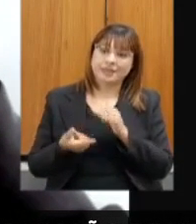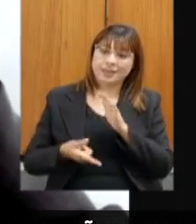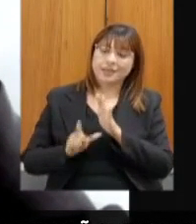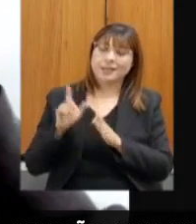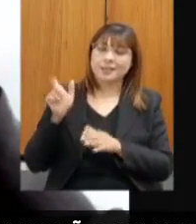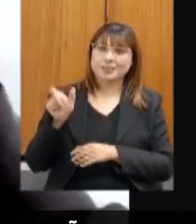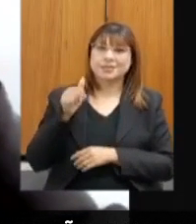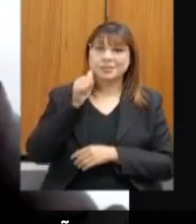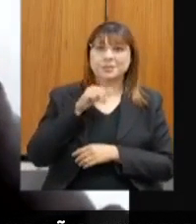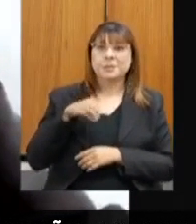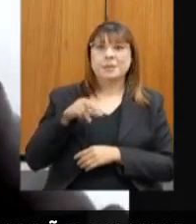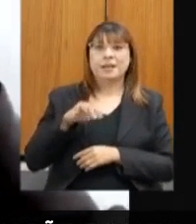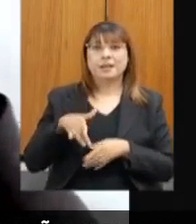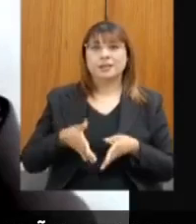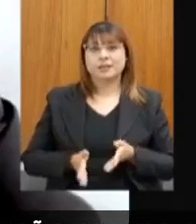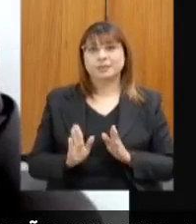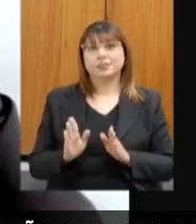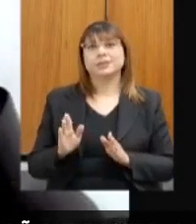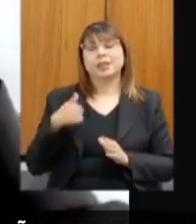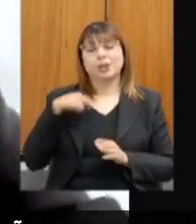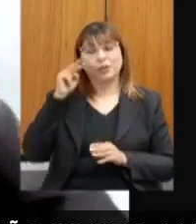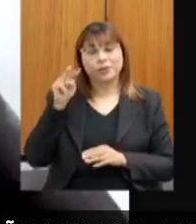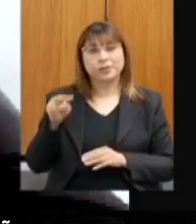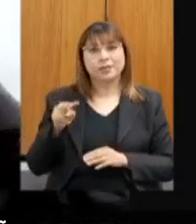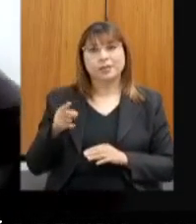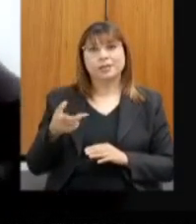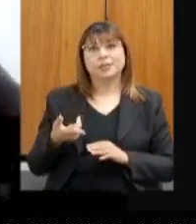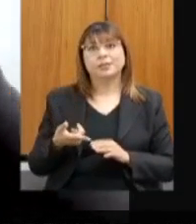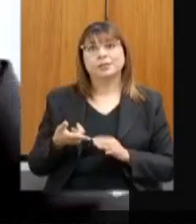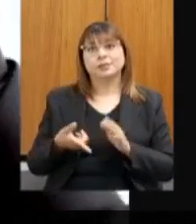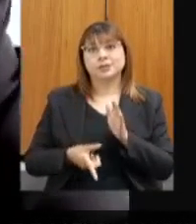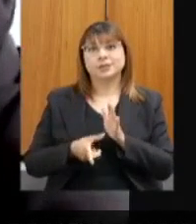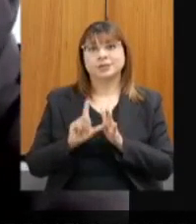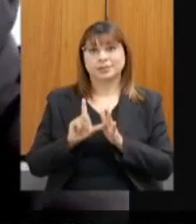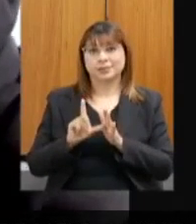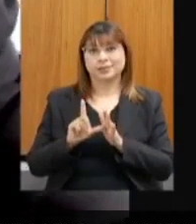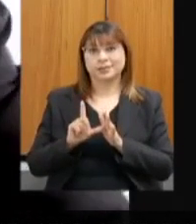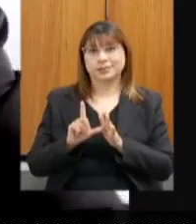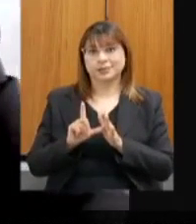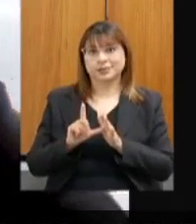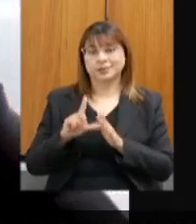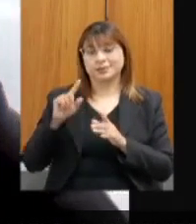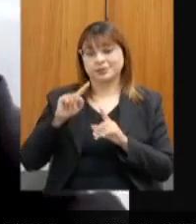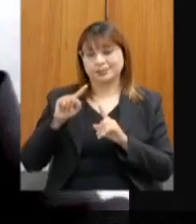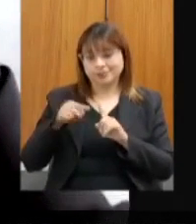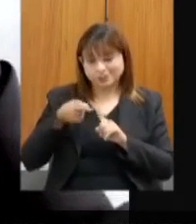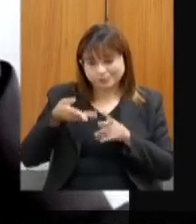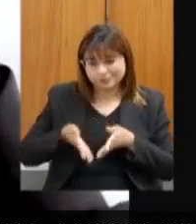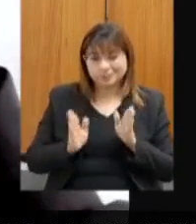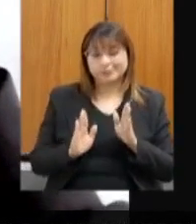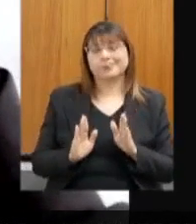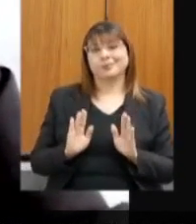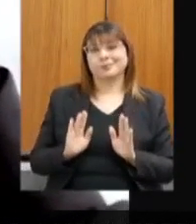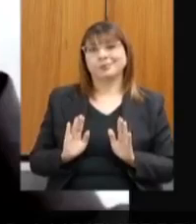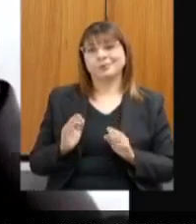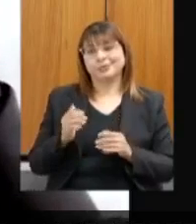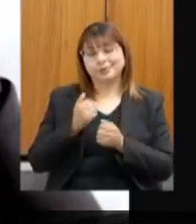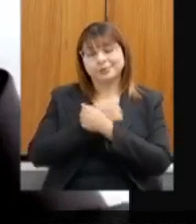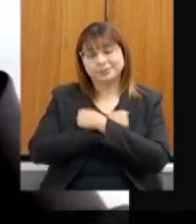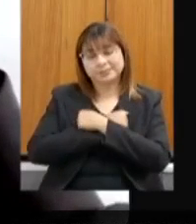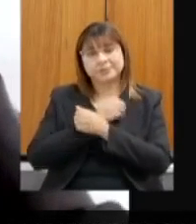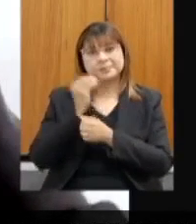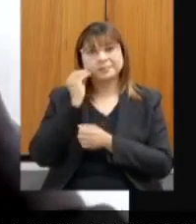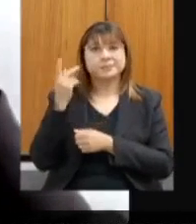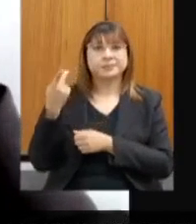aqui, antes que ela tivesse a sua vida consciente ainda. Portanto, deixo um abraço a ela, a sua